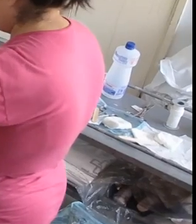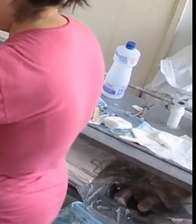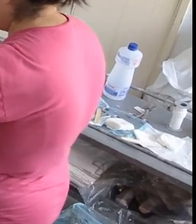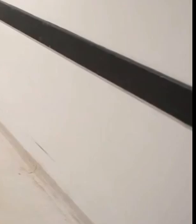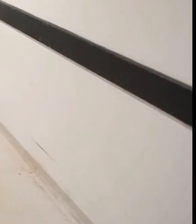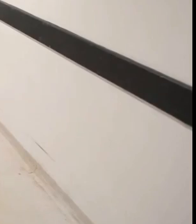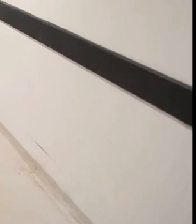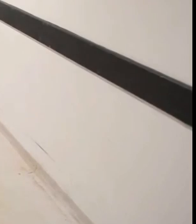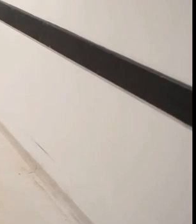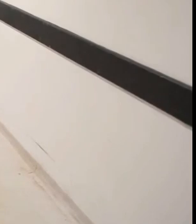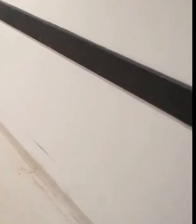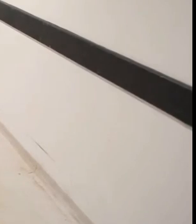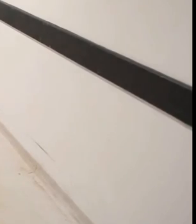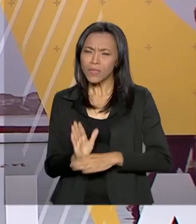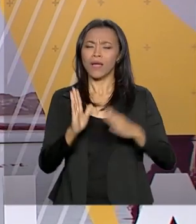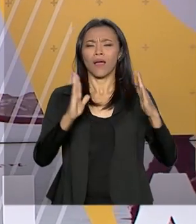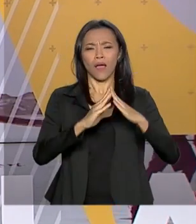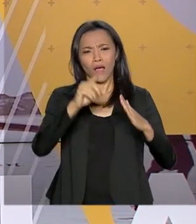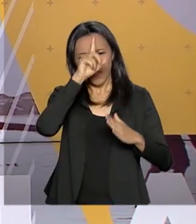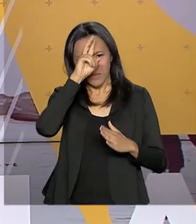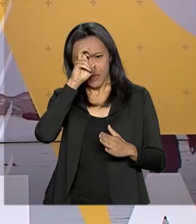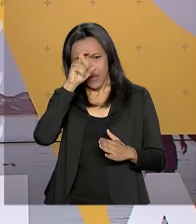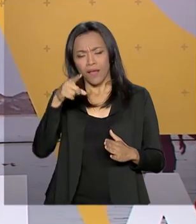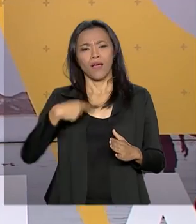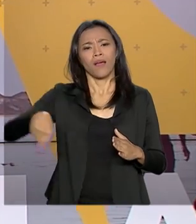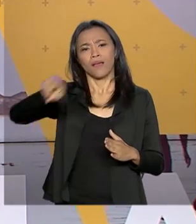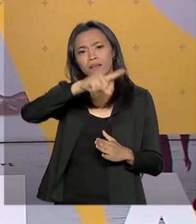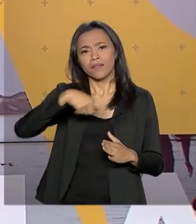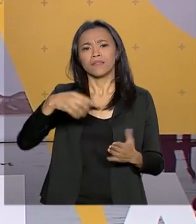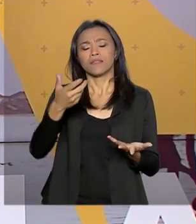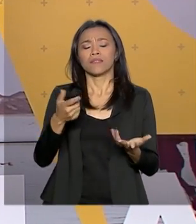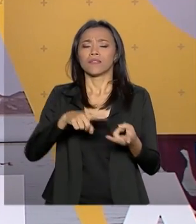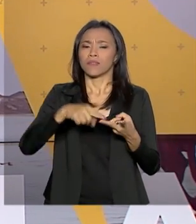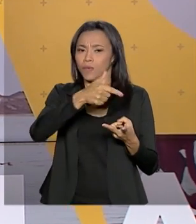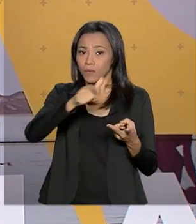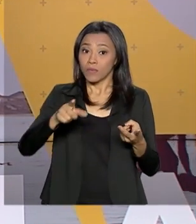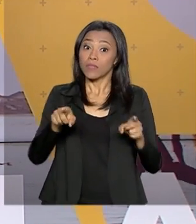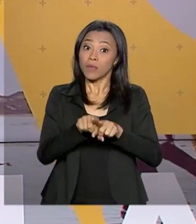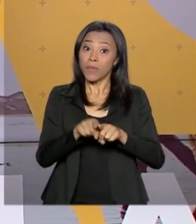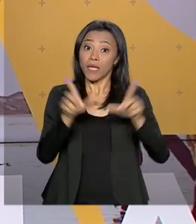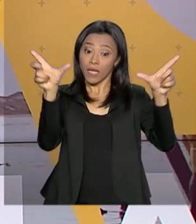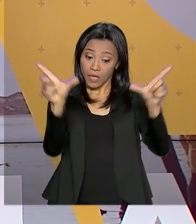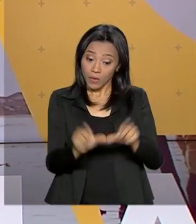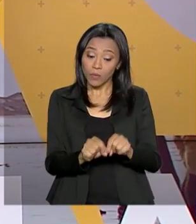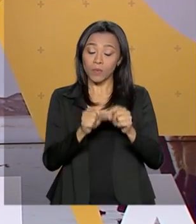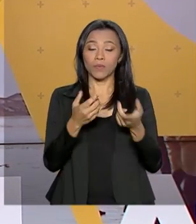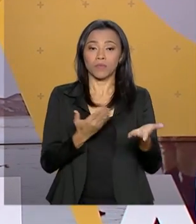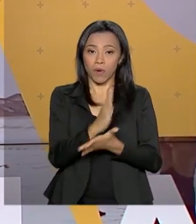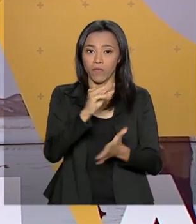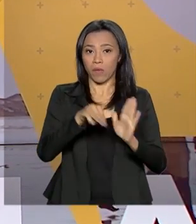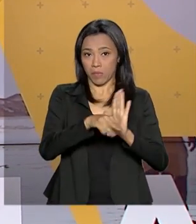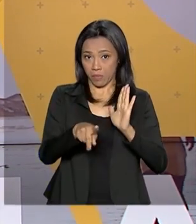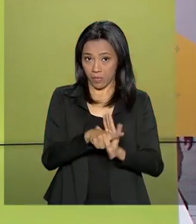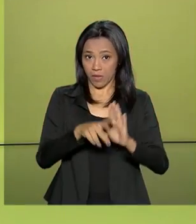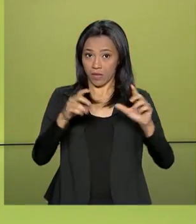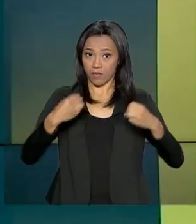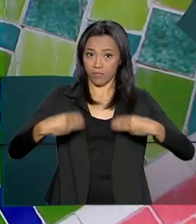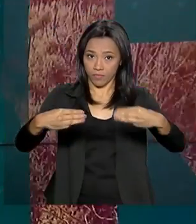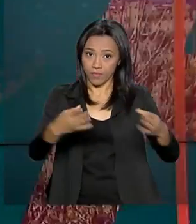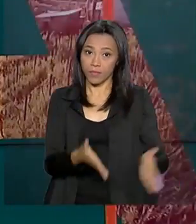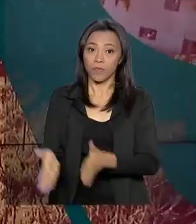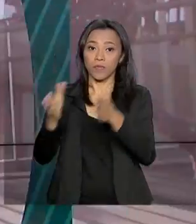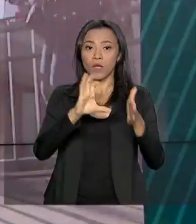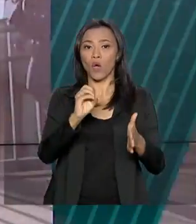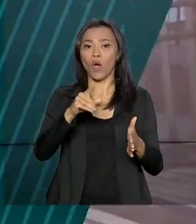e outras instituições filantrópicas. Senado aprova medida provisória que reduz o número de ministérios. COAF vai para a economia.